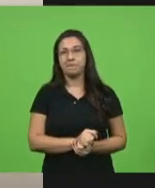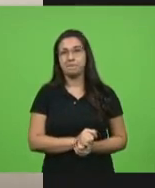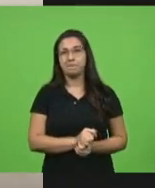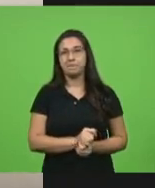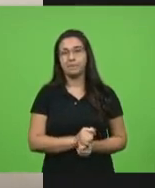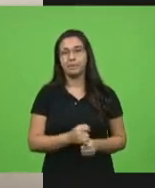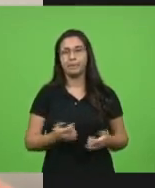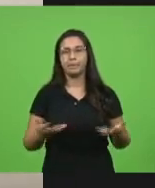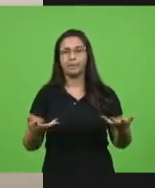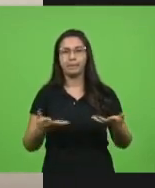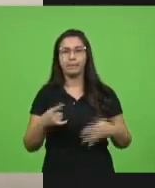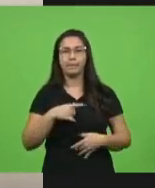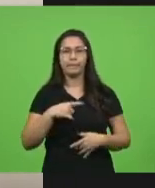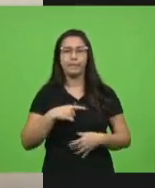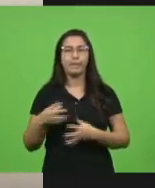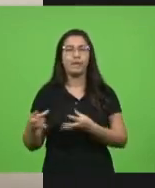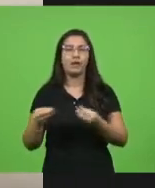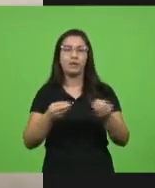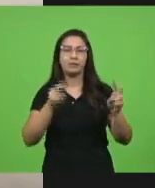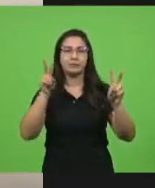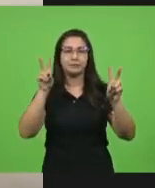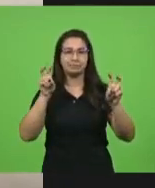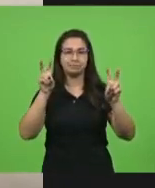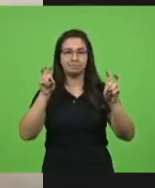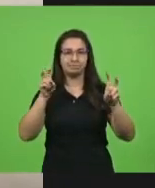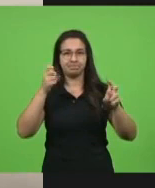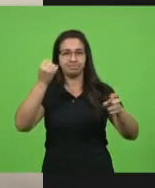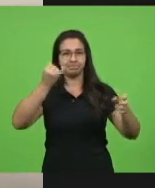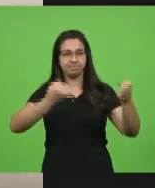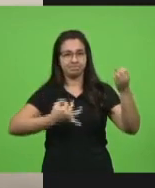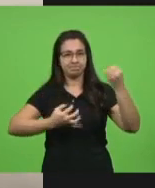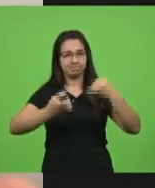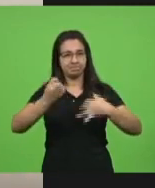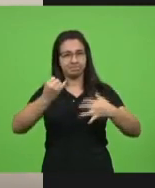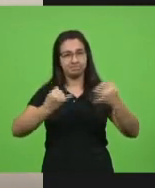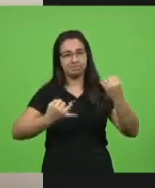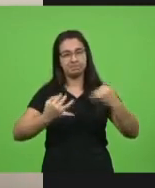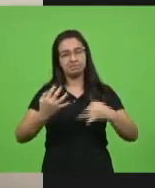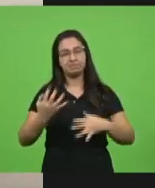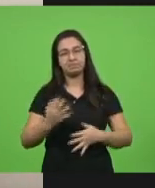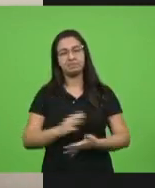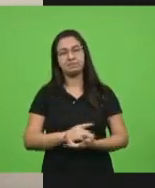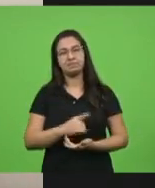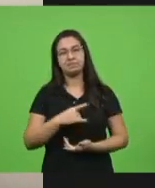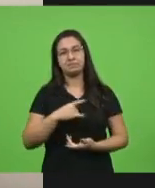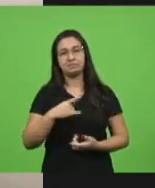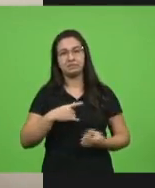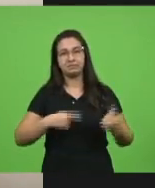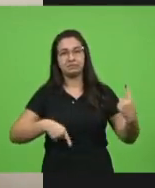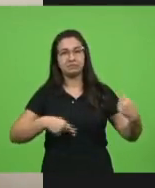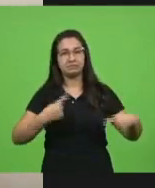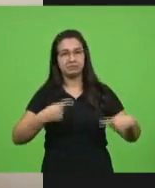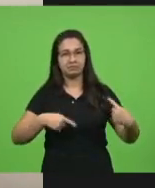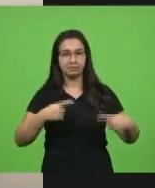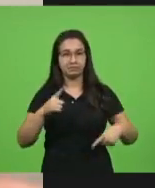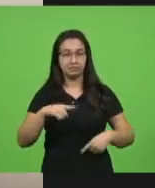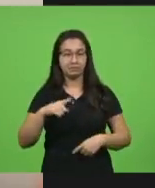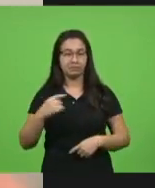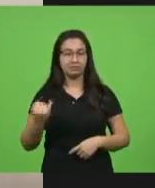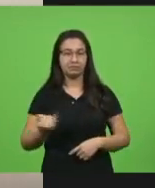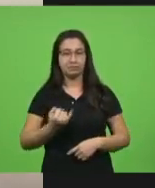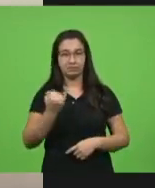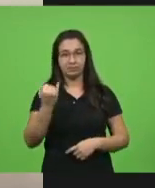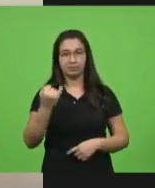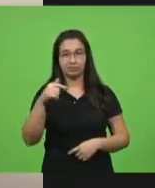assuntos importantes a serem tratados, discutidos, no